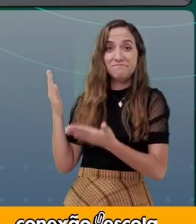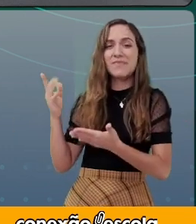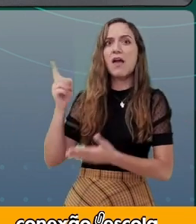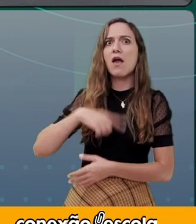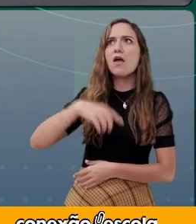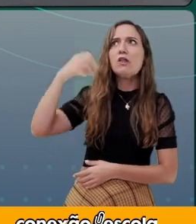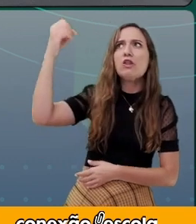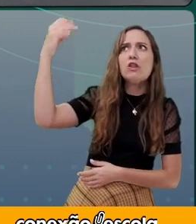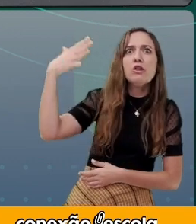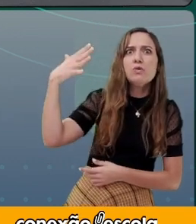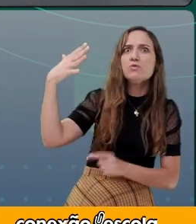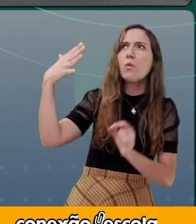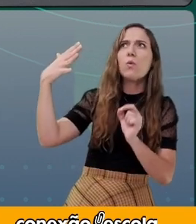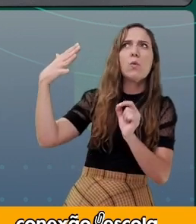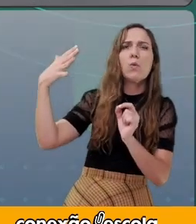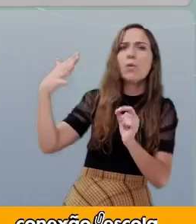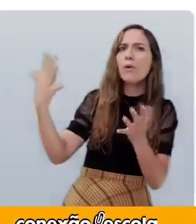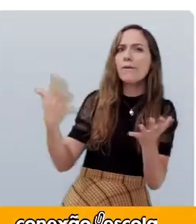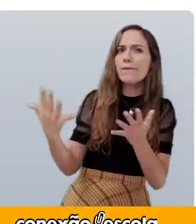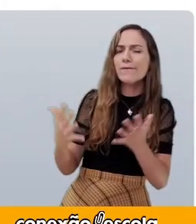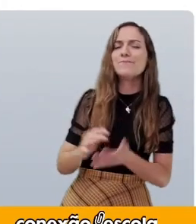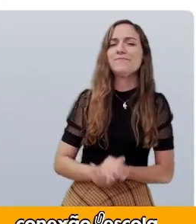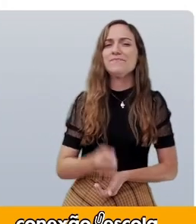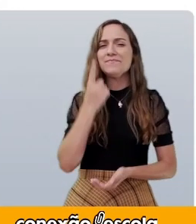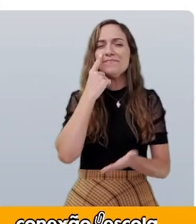misteriosa. Vamos lá.